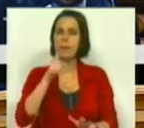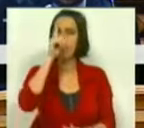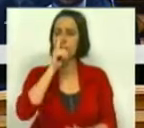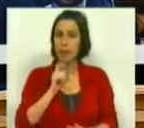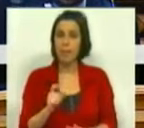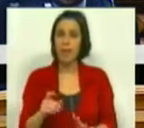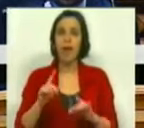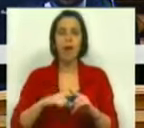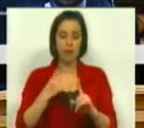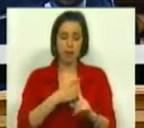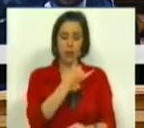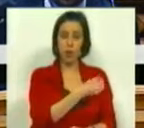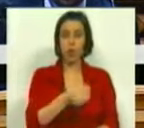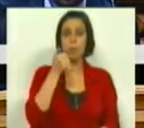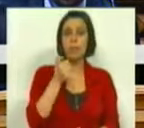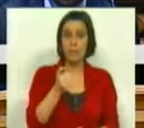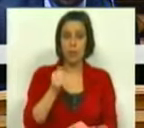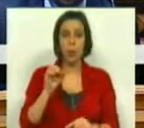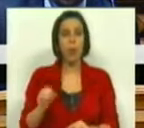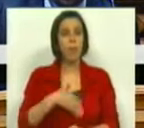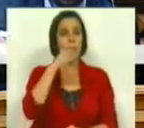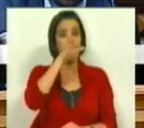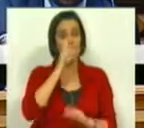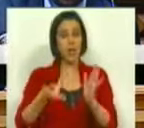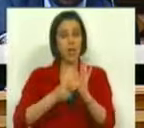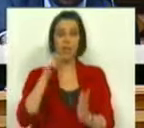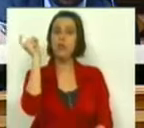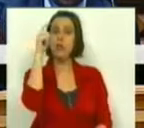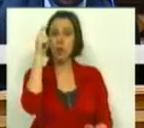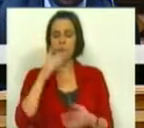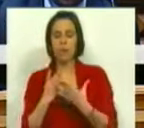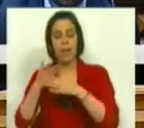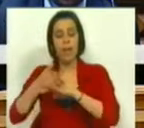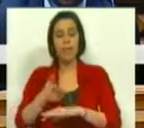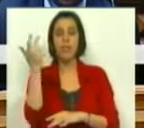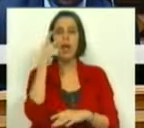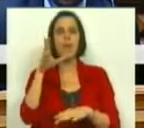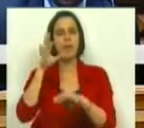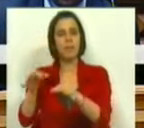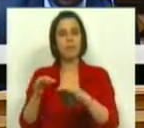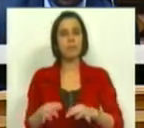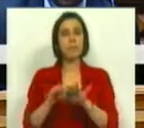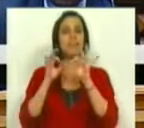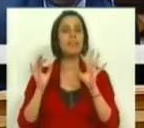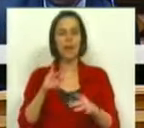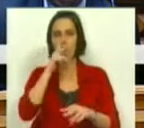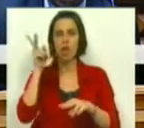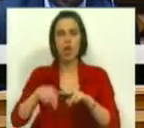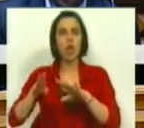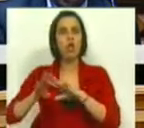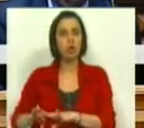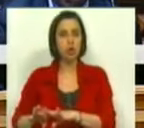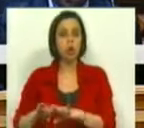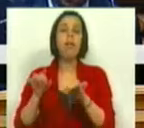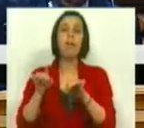lembrar que já em 2005, no primeiro Governo do Engenheiro Sócrates, o acesso às reformas antecipadas foi também suspenso.